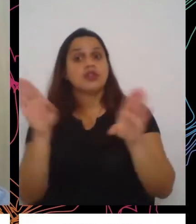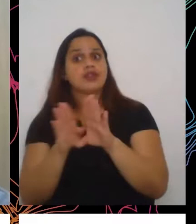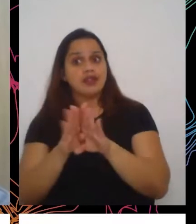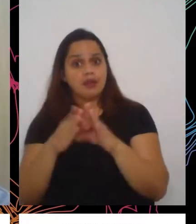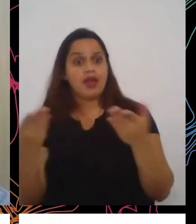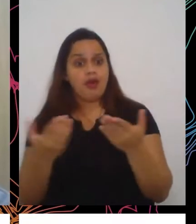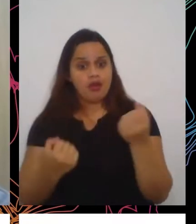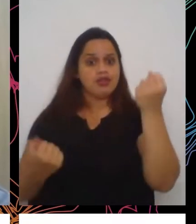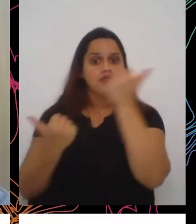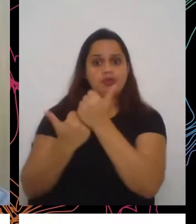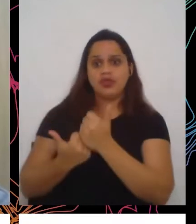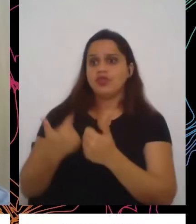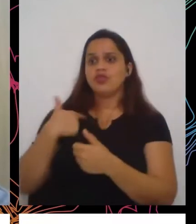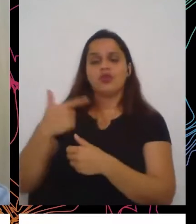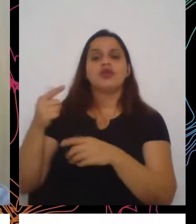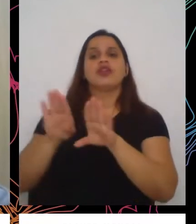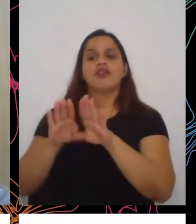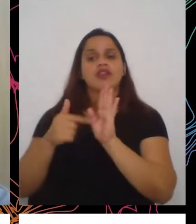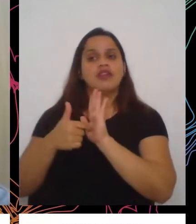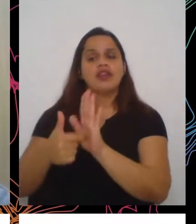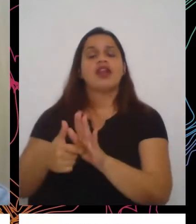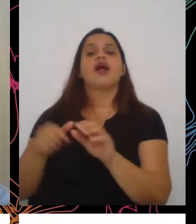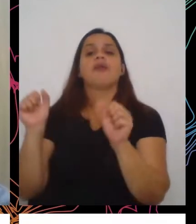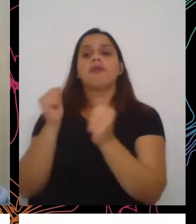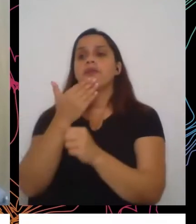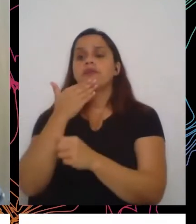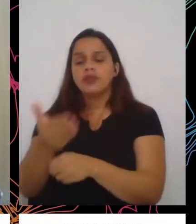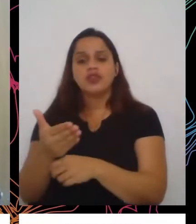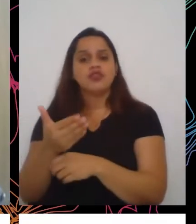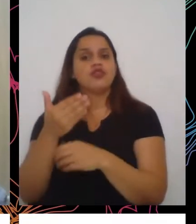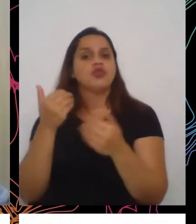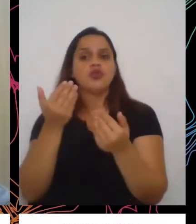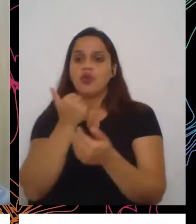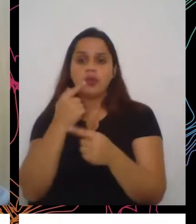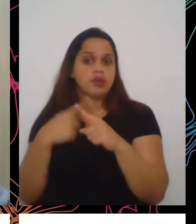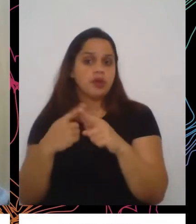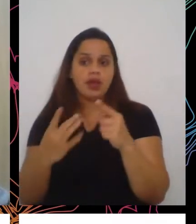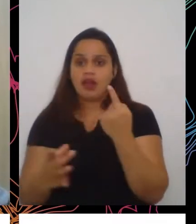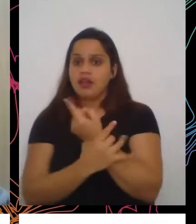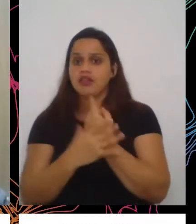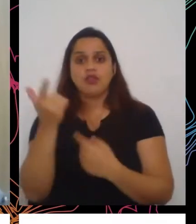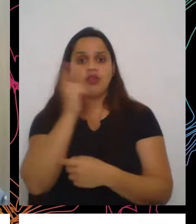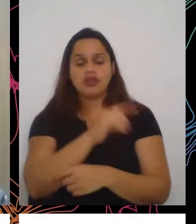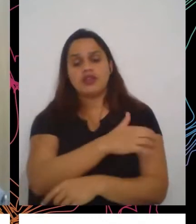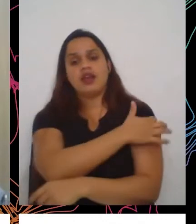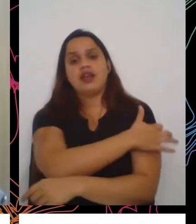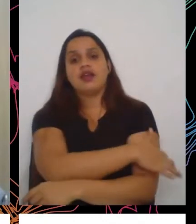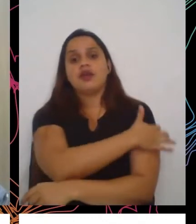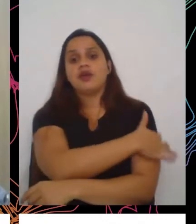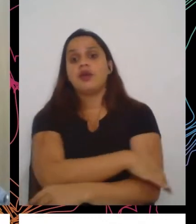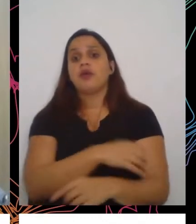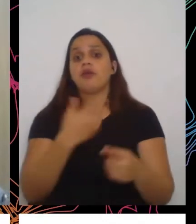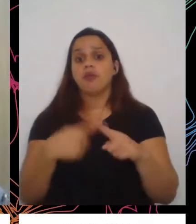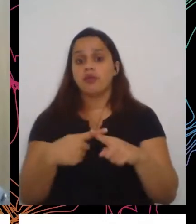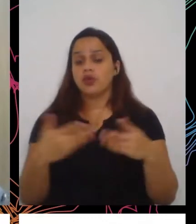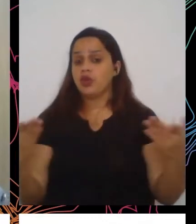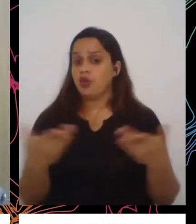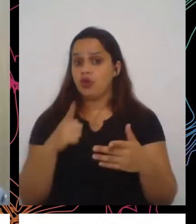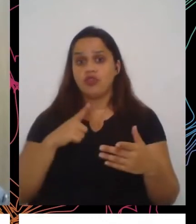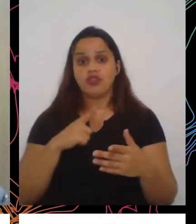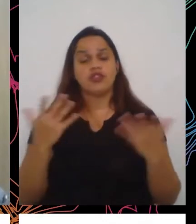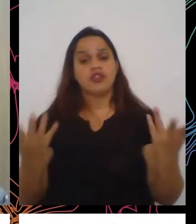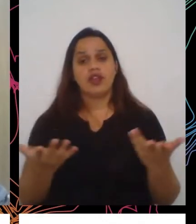supermercado e não estão conseguindo mais garantir isso, né, porque nós, felizmente, temos uma rede gigantesca de